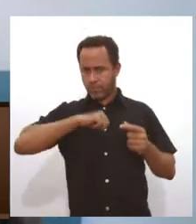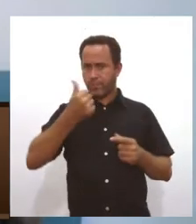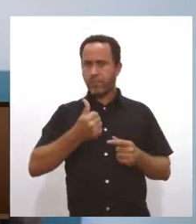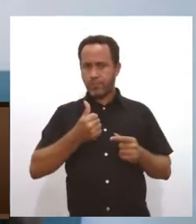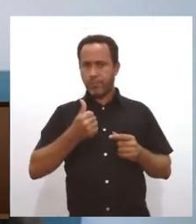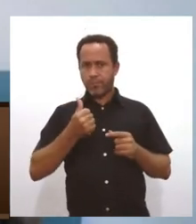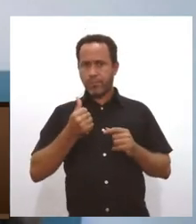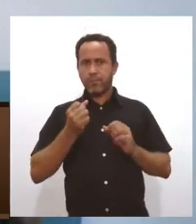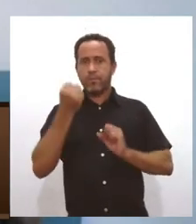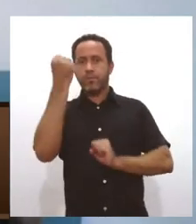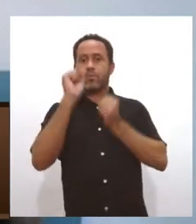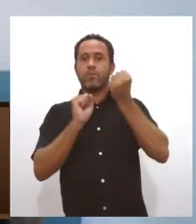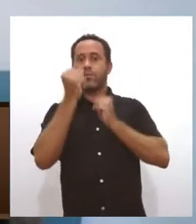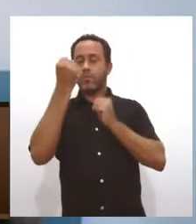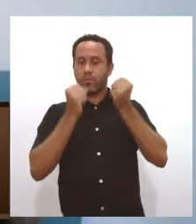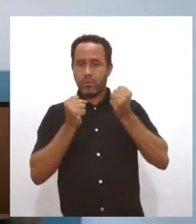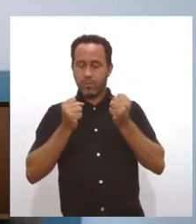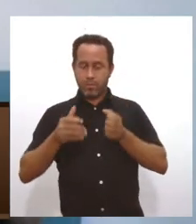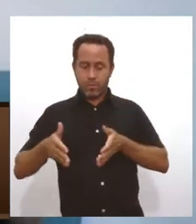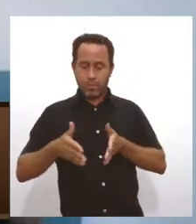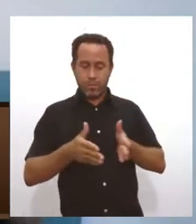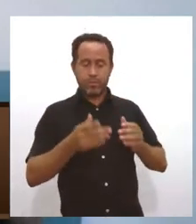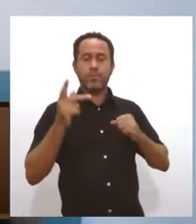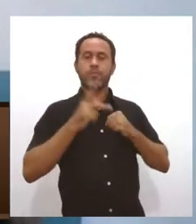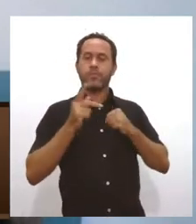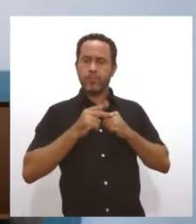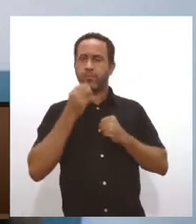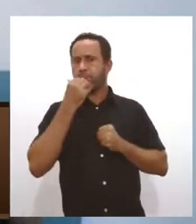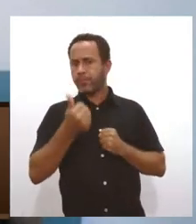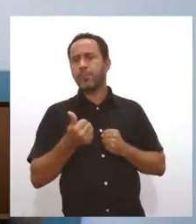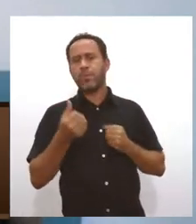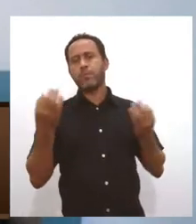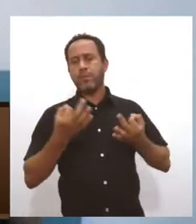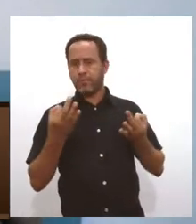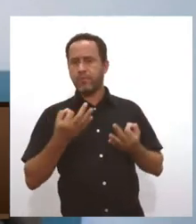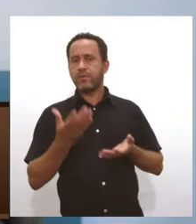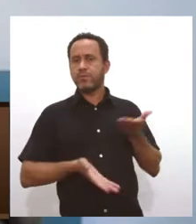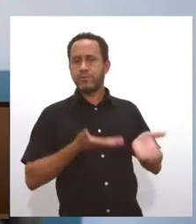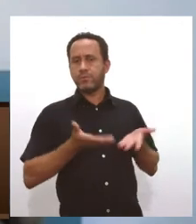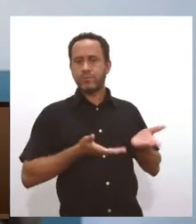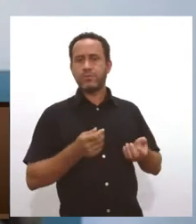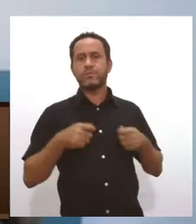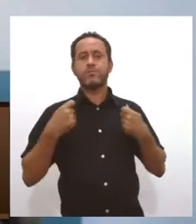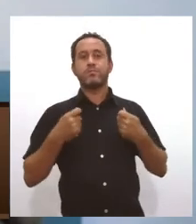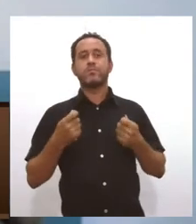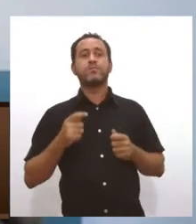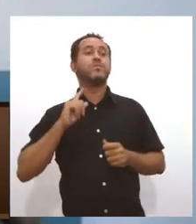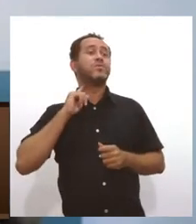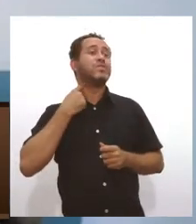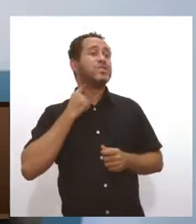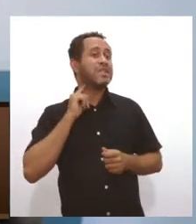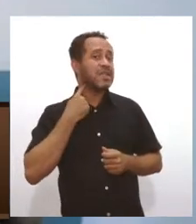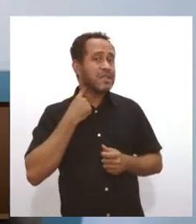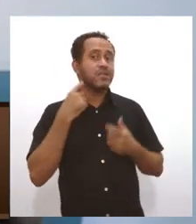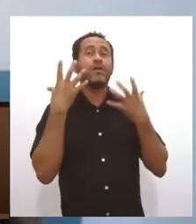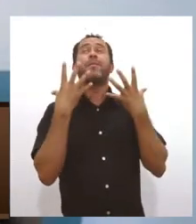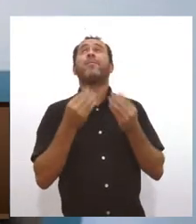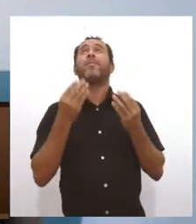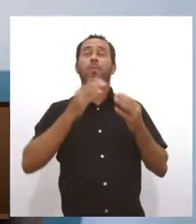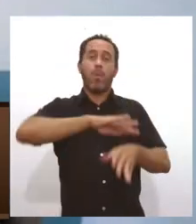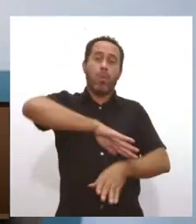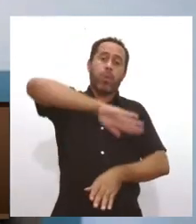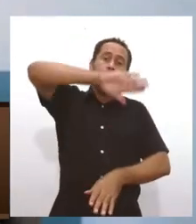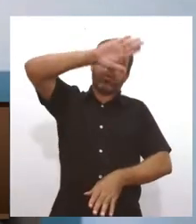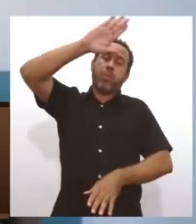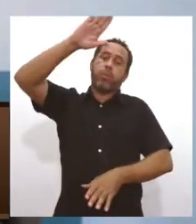triagem de resíduos sólidos. Perfeito! É extremamente necessário, a quantidade de lixo é gigante gerada, né?